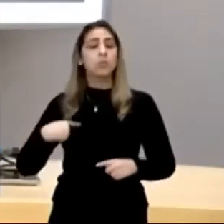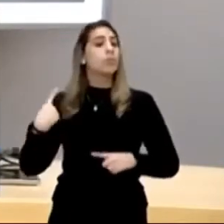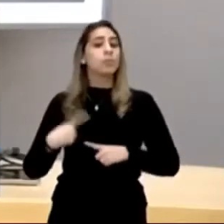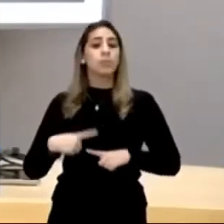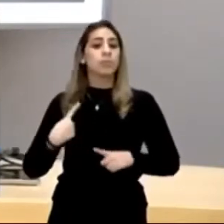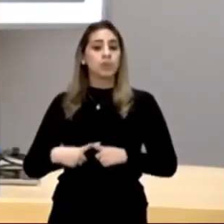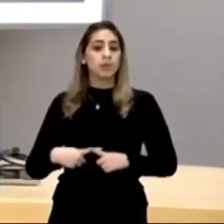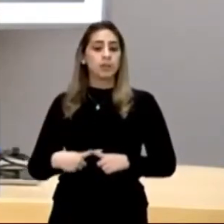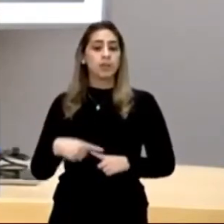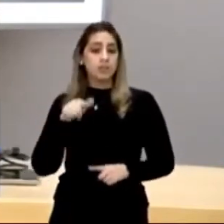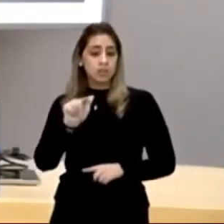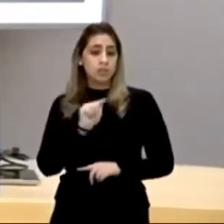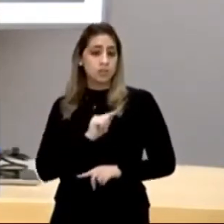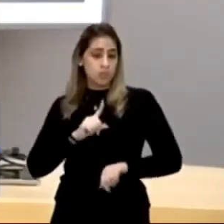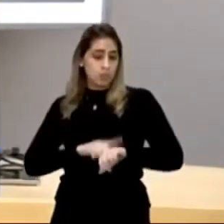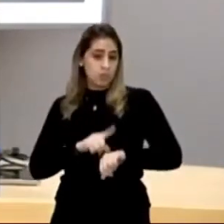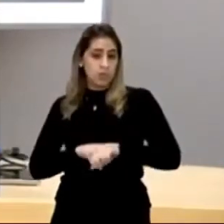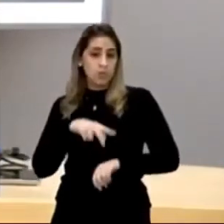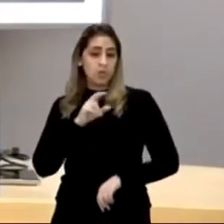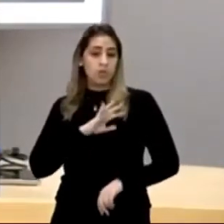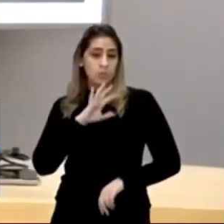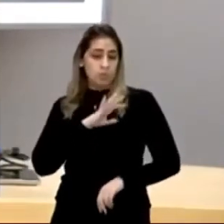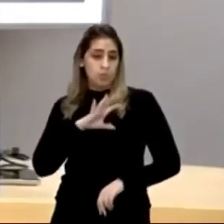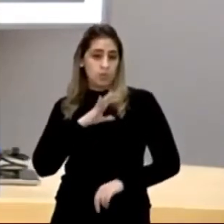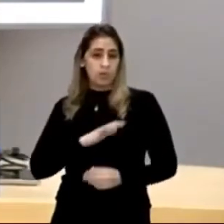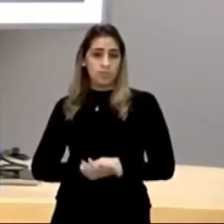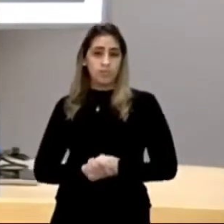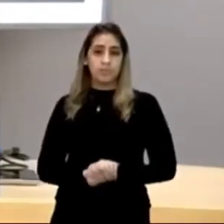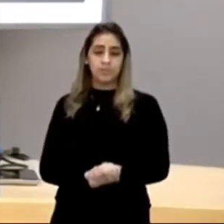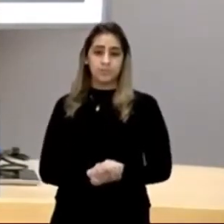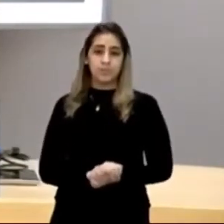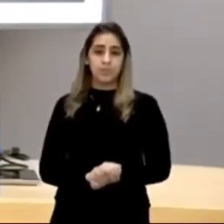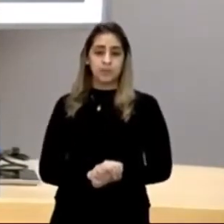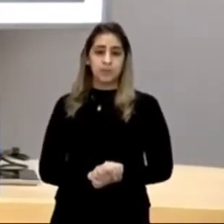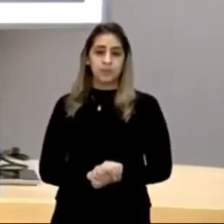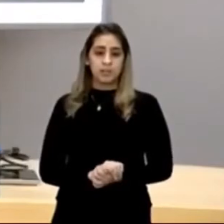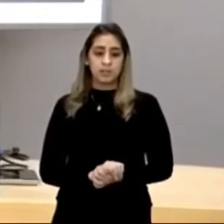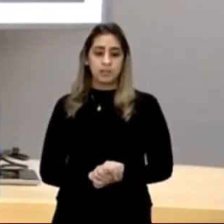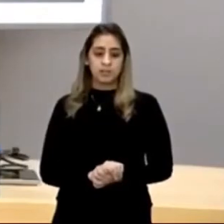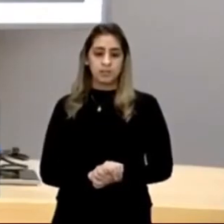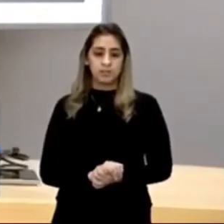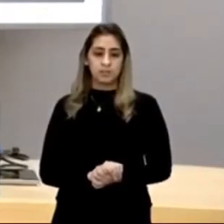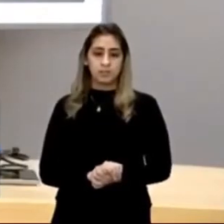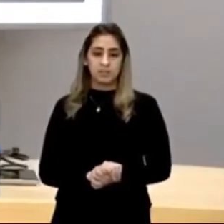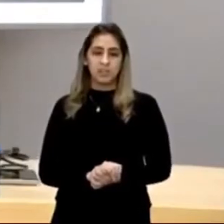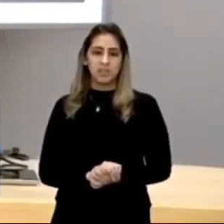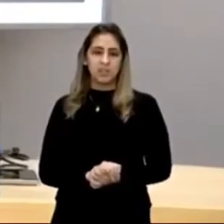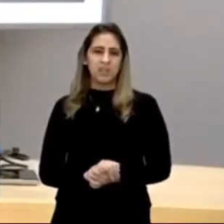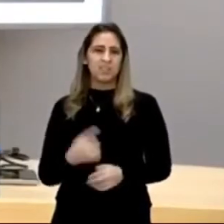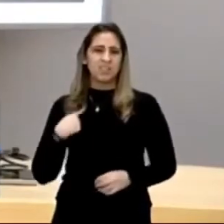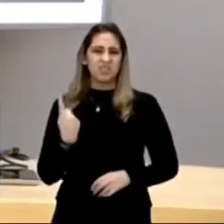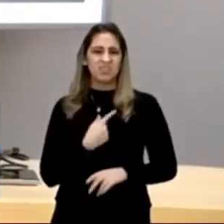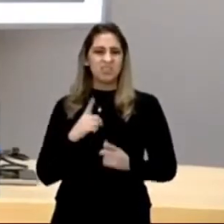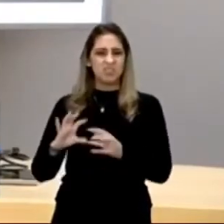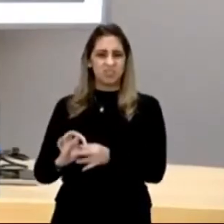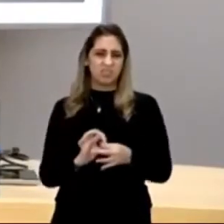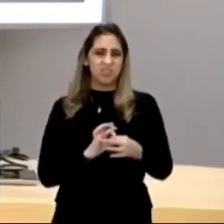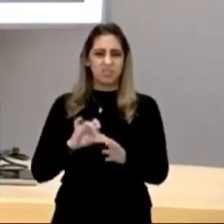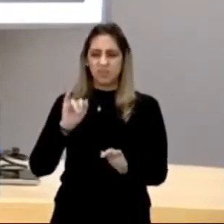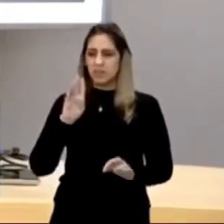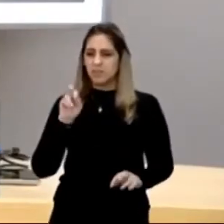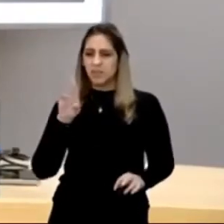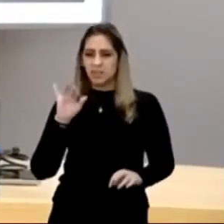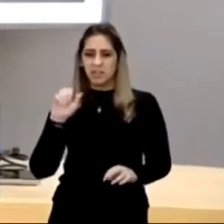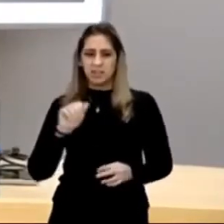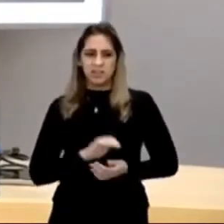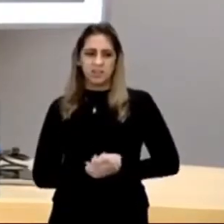existiu um momento em que Portugal e a Espanha eram uma única coisa chamada União Ibérica, União Ibérica é o termo,